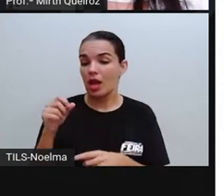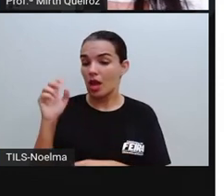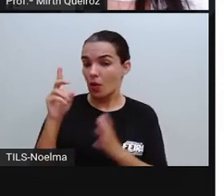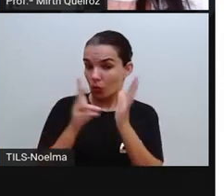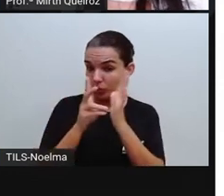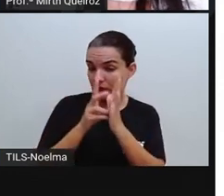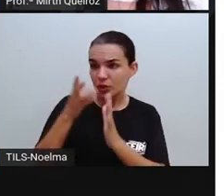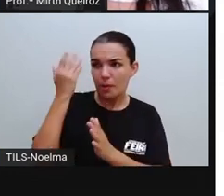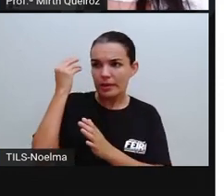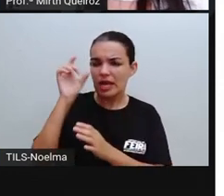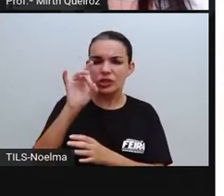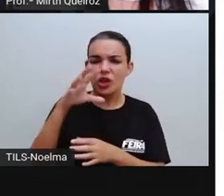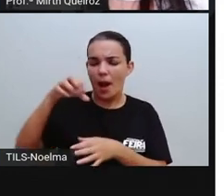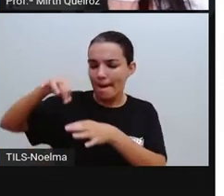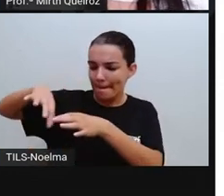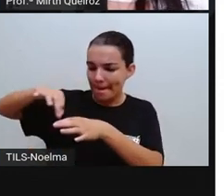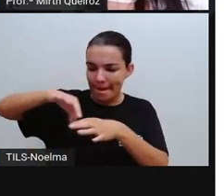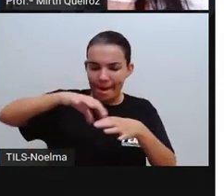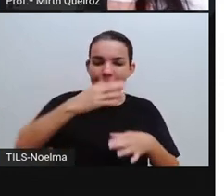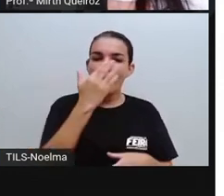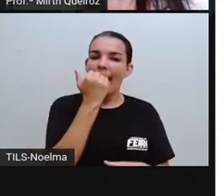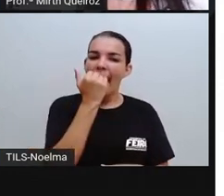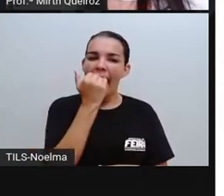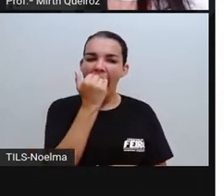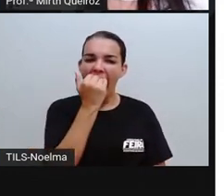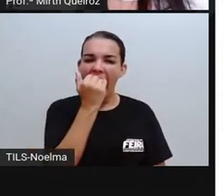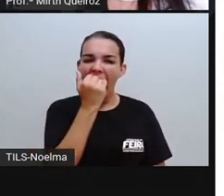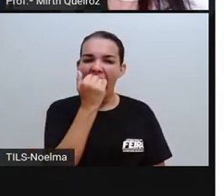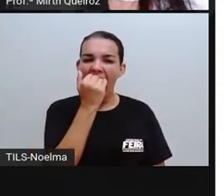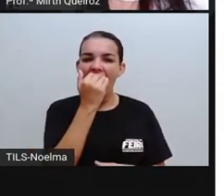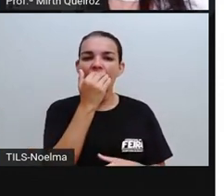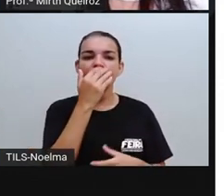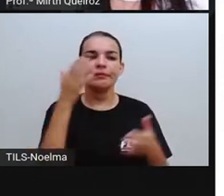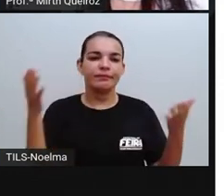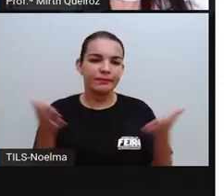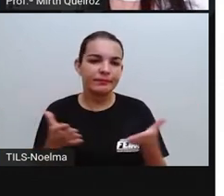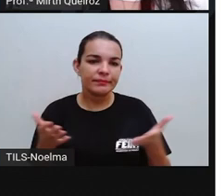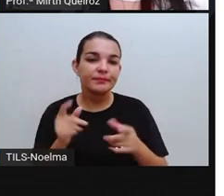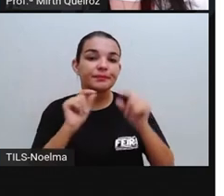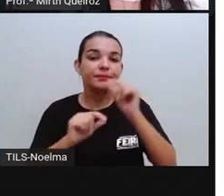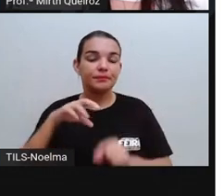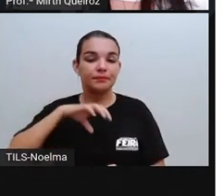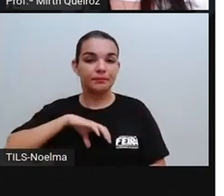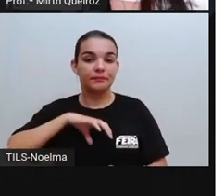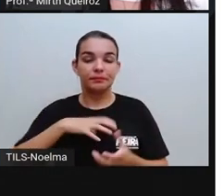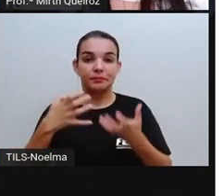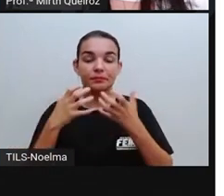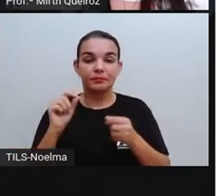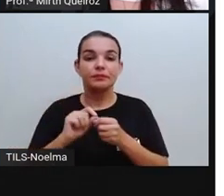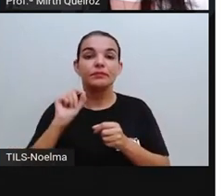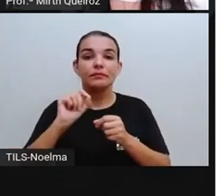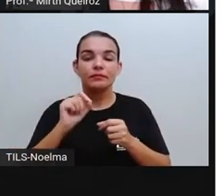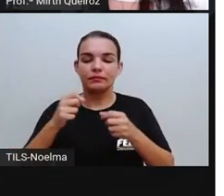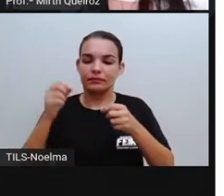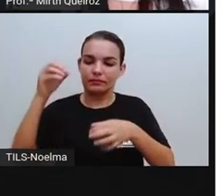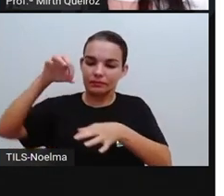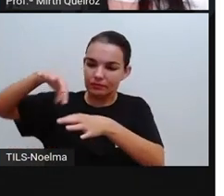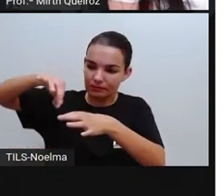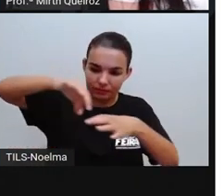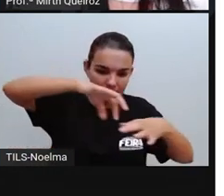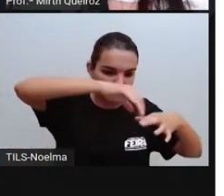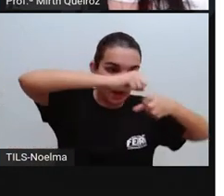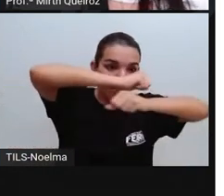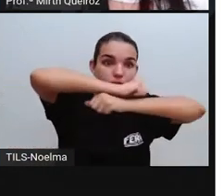alimentar e agora Portugal vem e implanta algo diferente, né? Que é ligado à economia que seria a